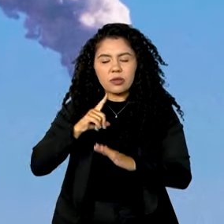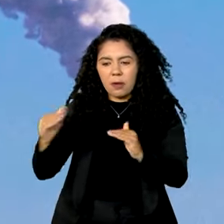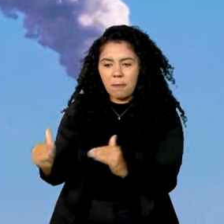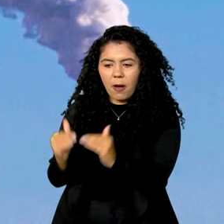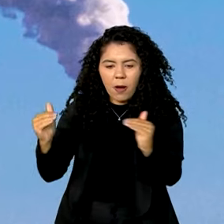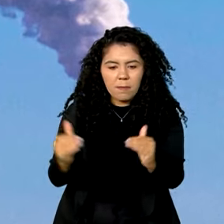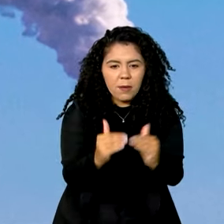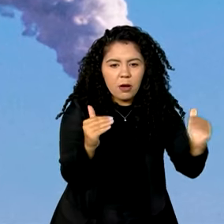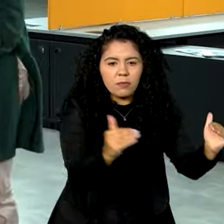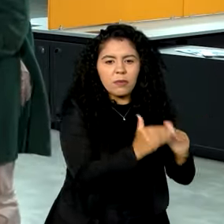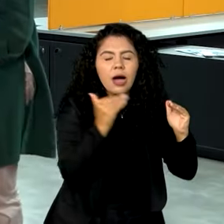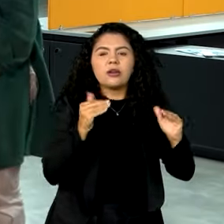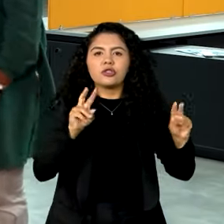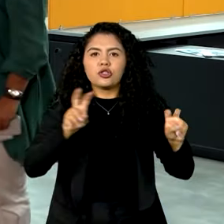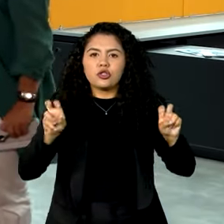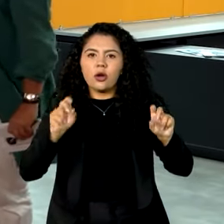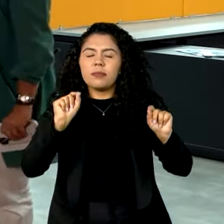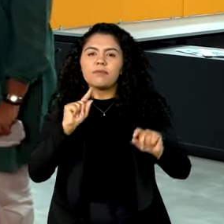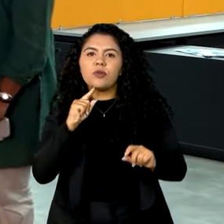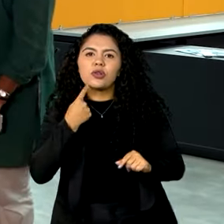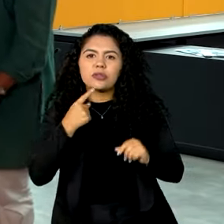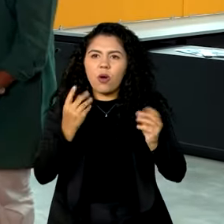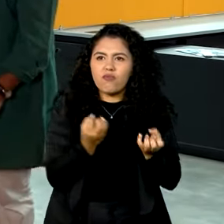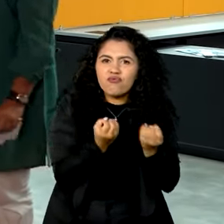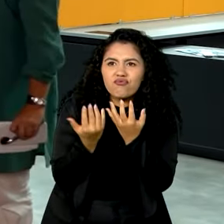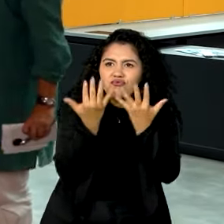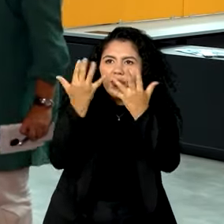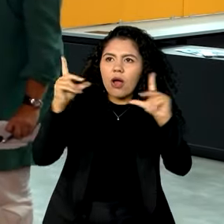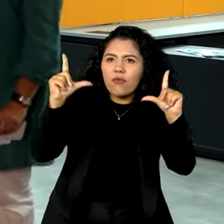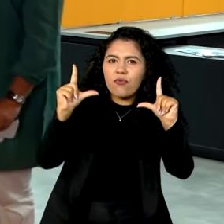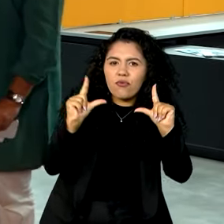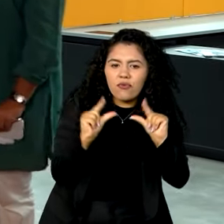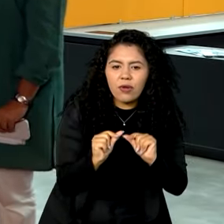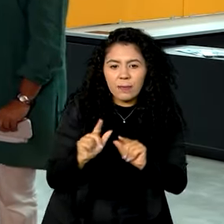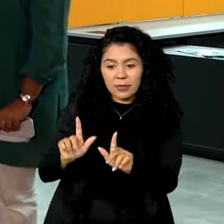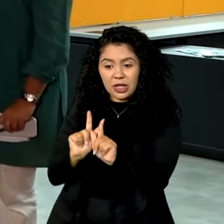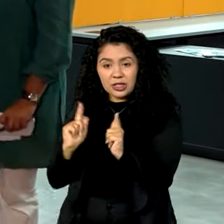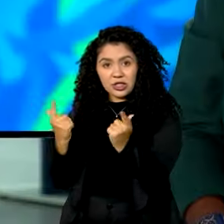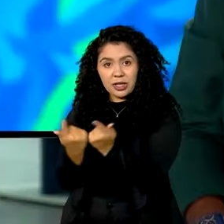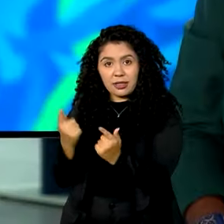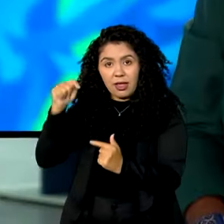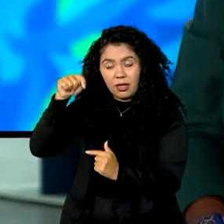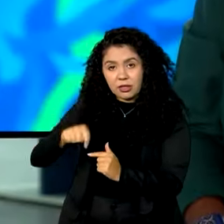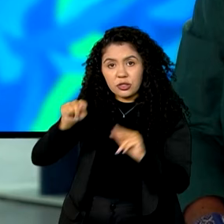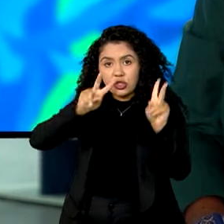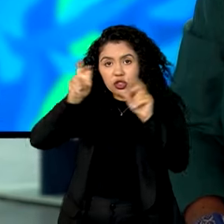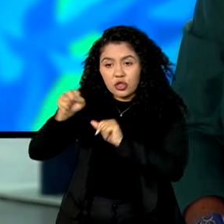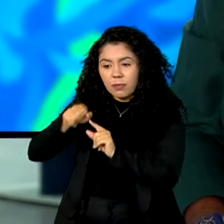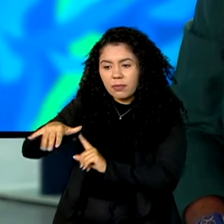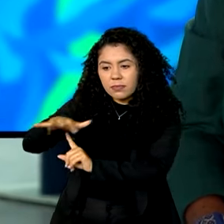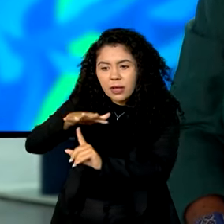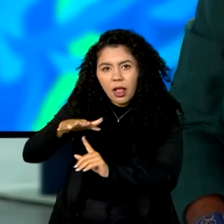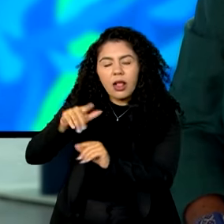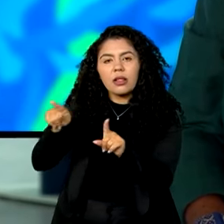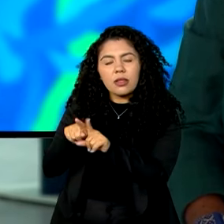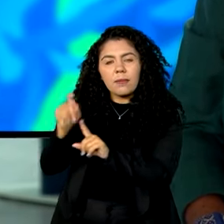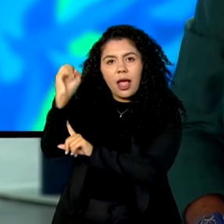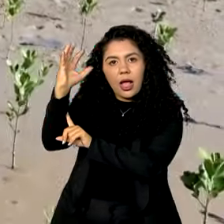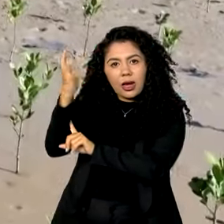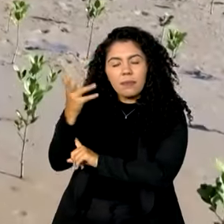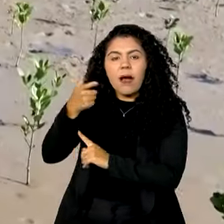emissões. O GT de Sustentabilidade Ambiental e Climática aprovou declaração